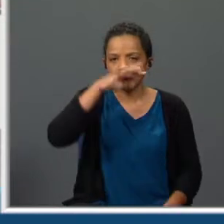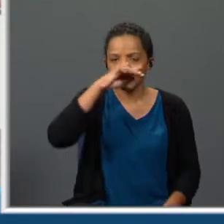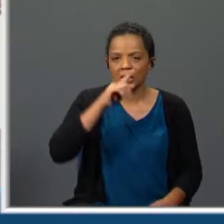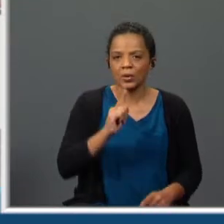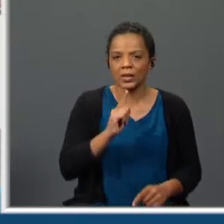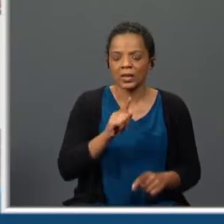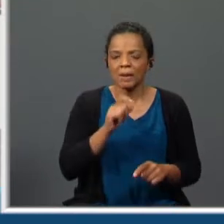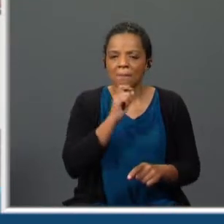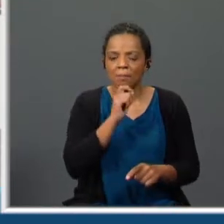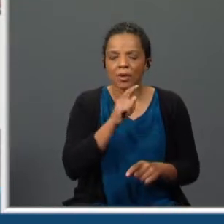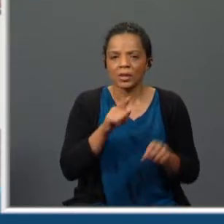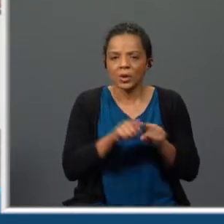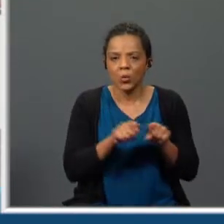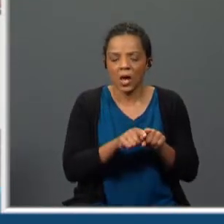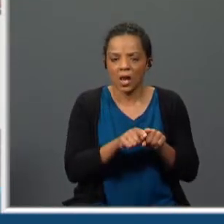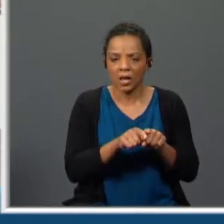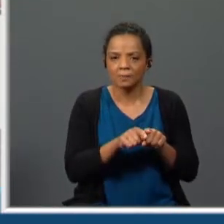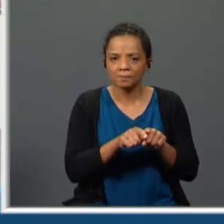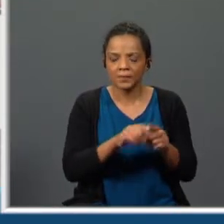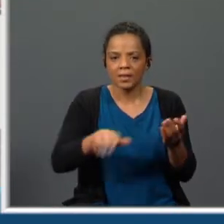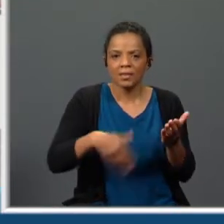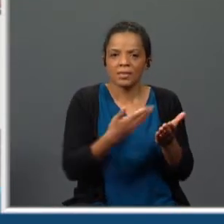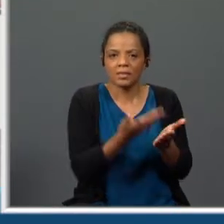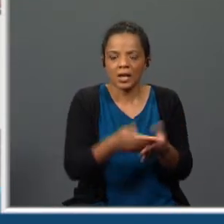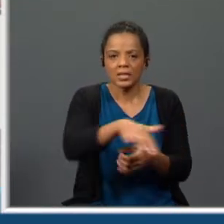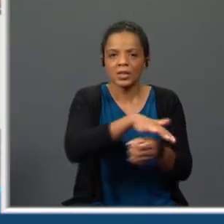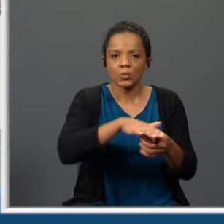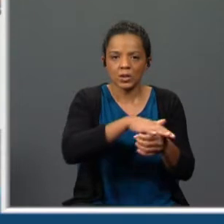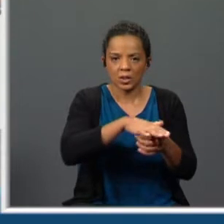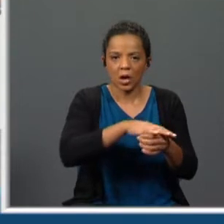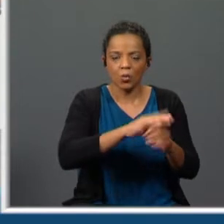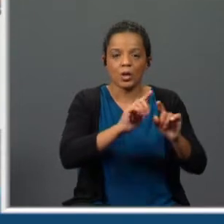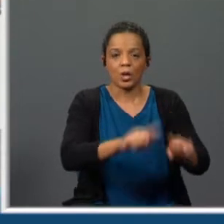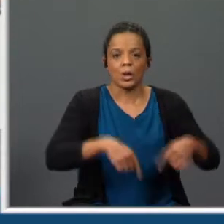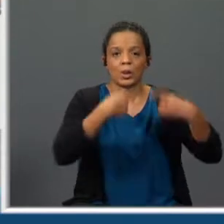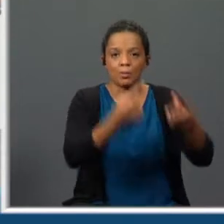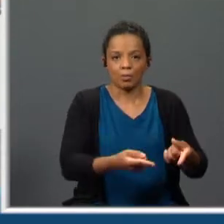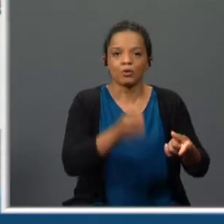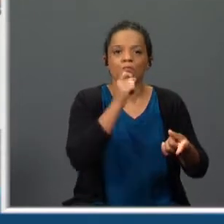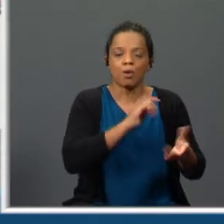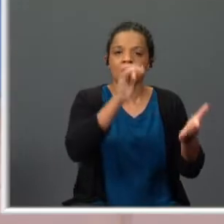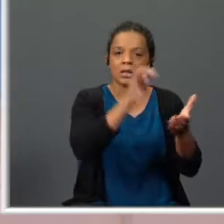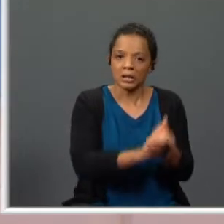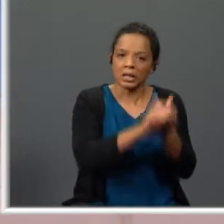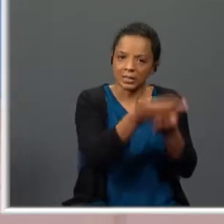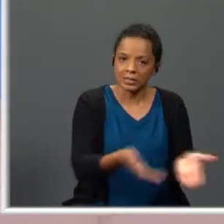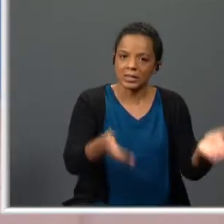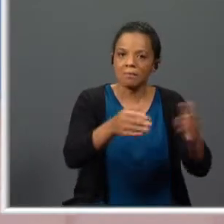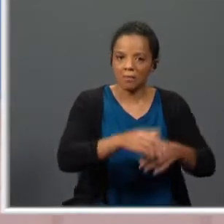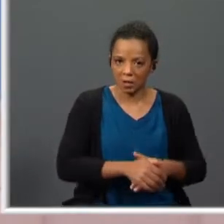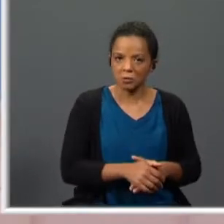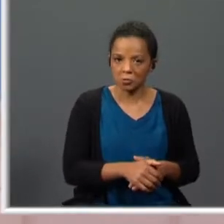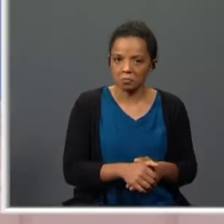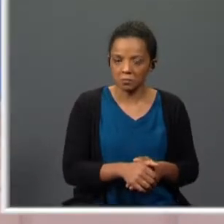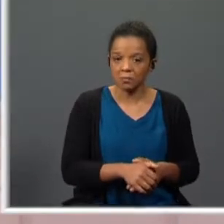papel de casamenteira. Esteja a criar uma situação que é cá por levar ao casamento. Não deixa, nem